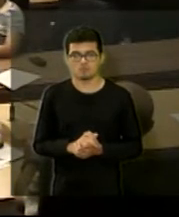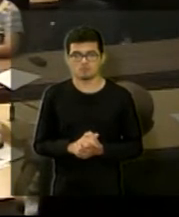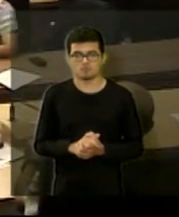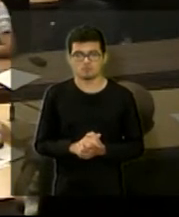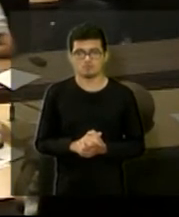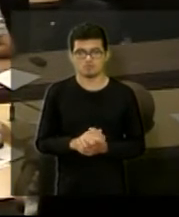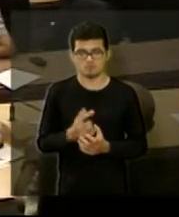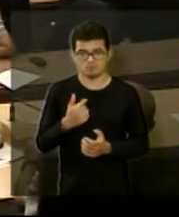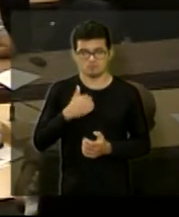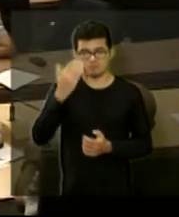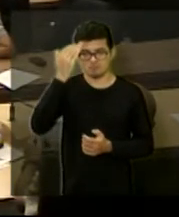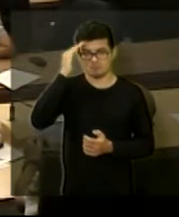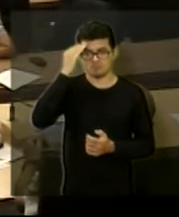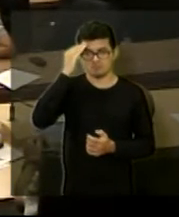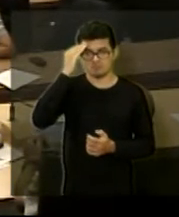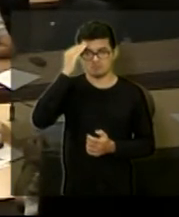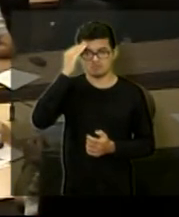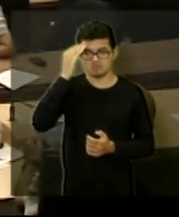eu entendo